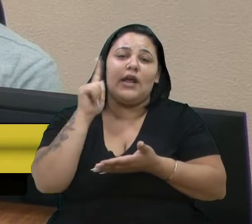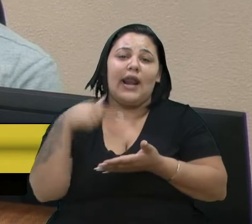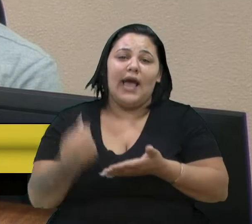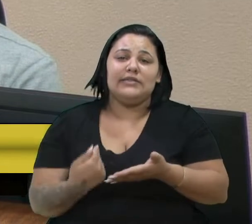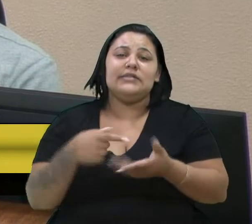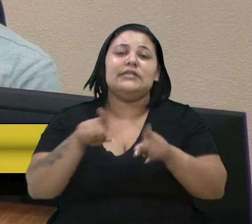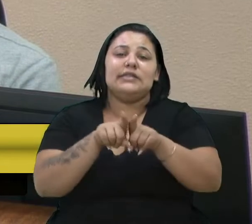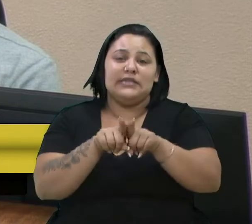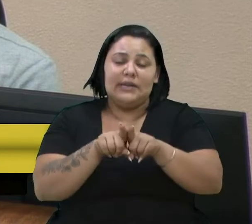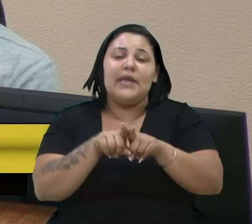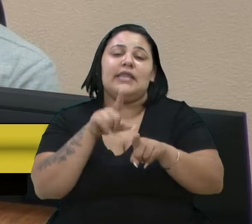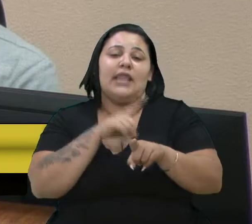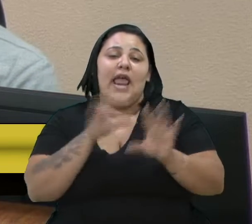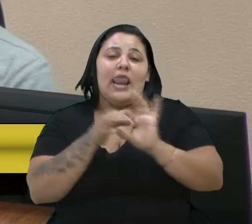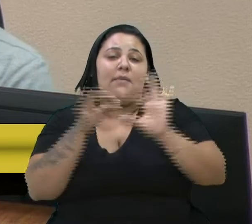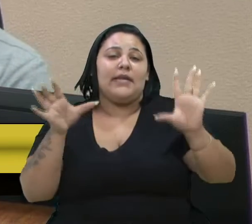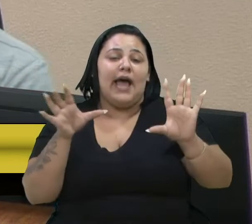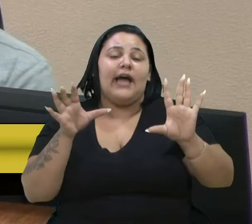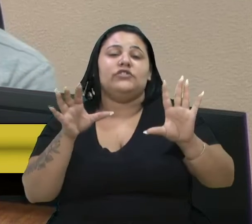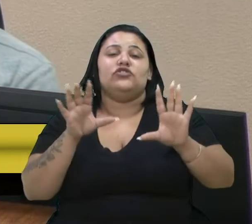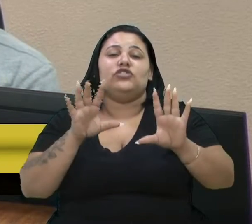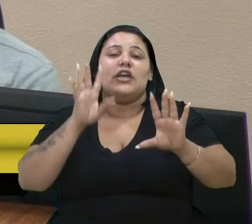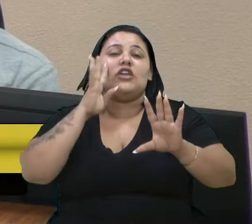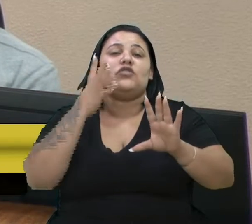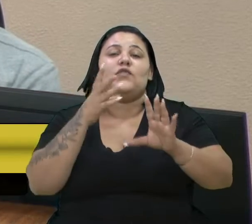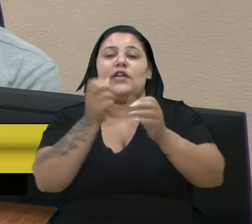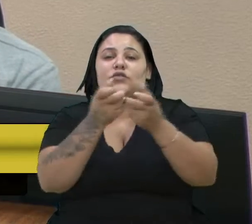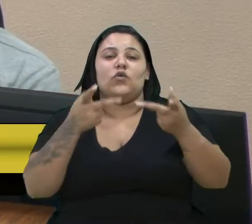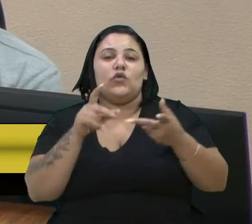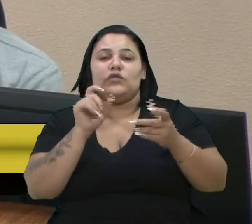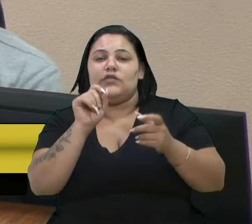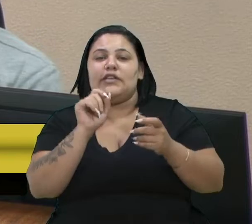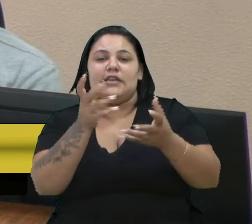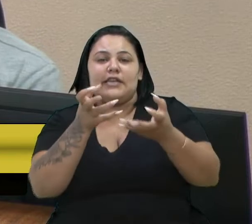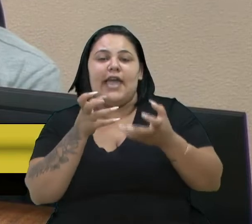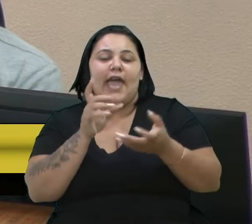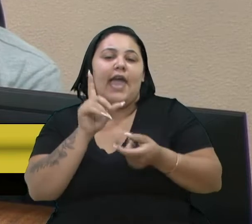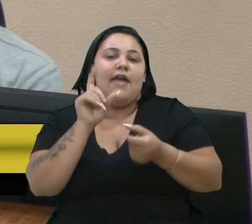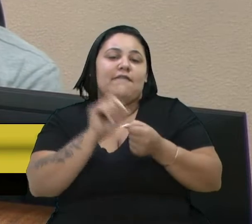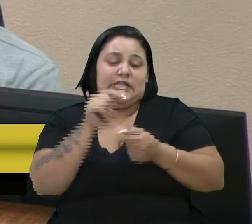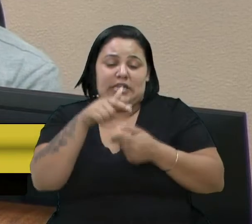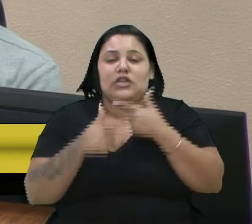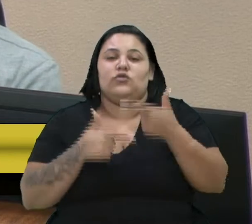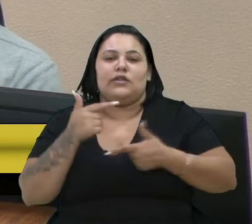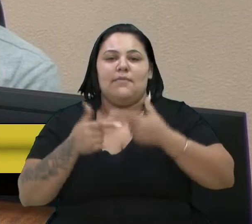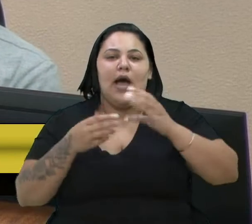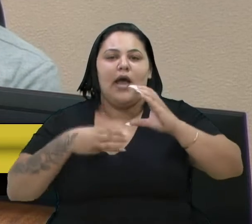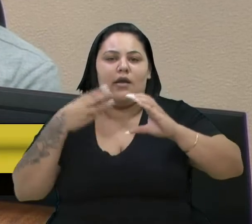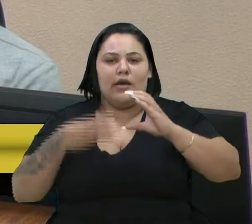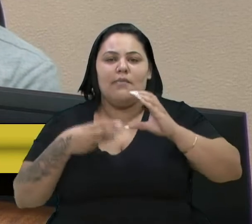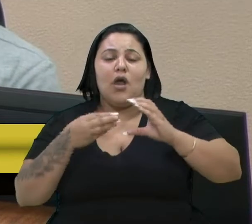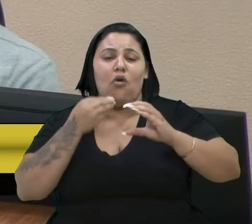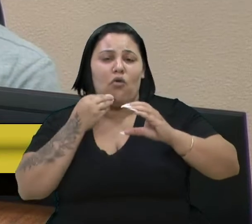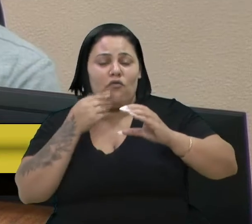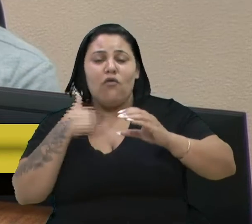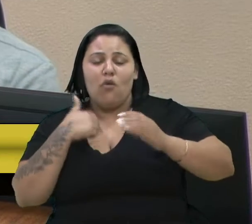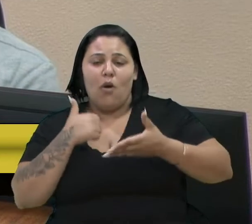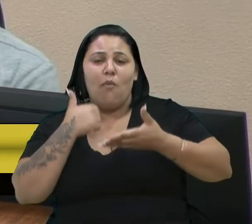e tem toda a situação de decidir o que quer fazer do seu mandato, obviamente que eu, do partido,